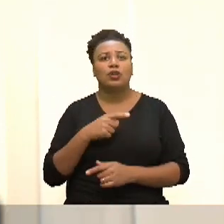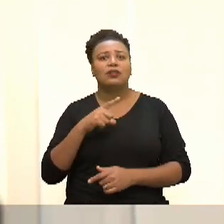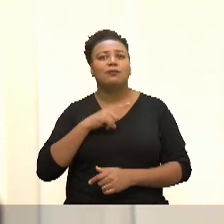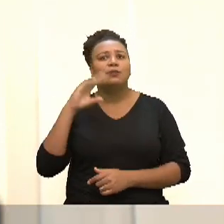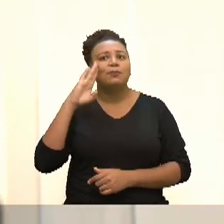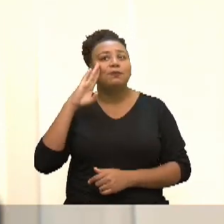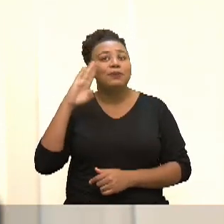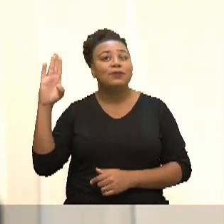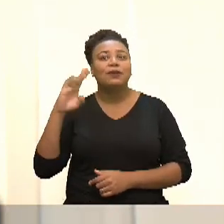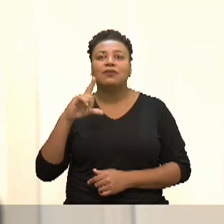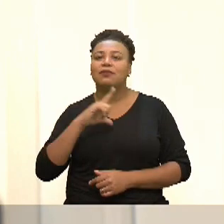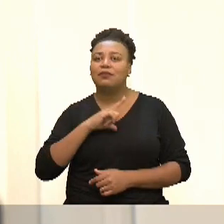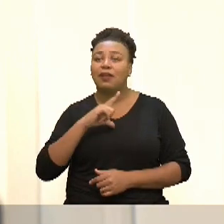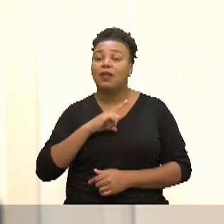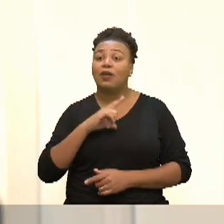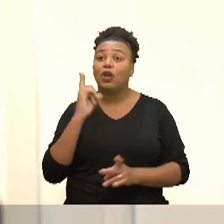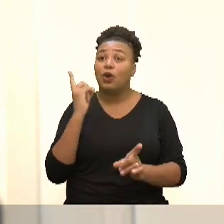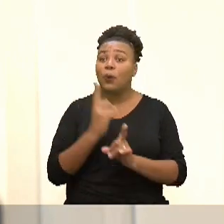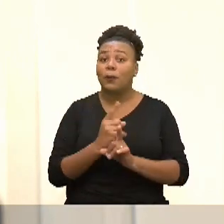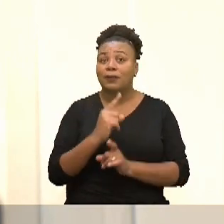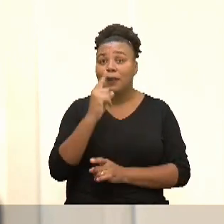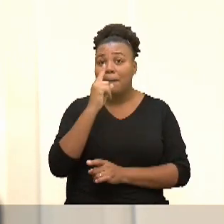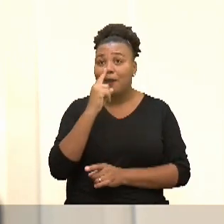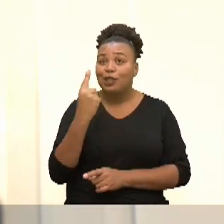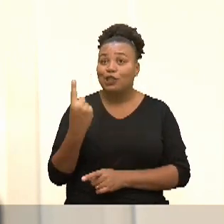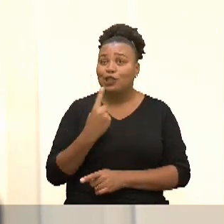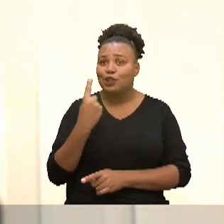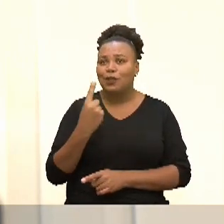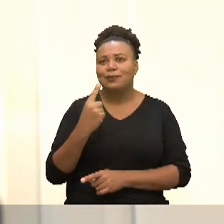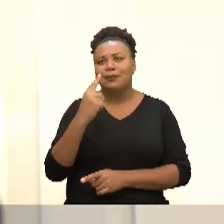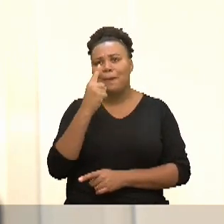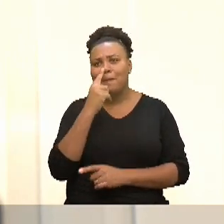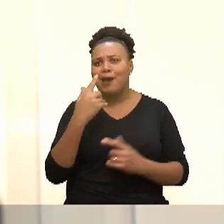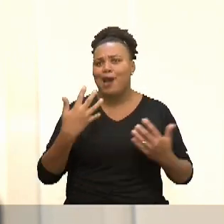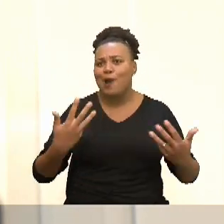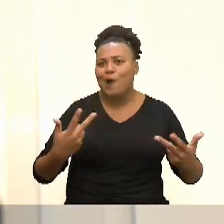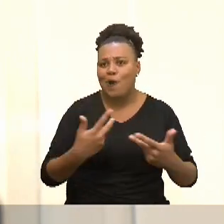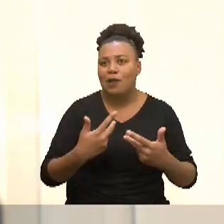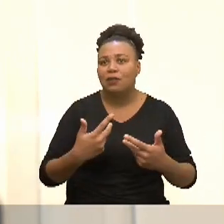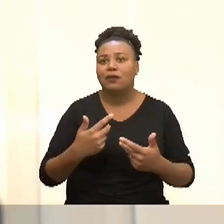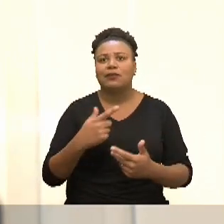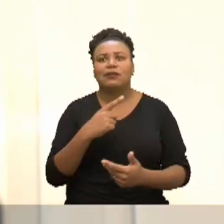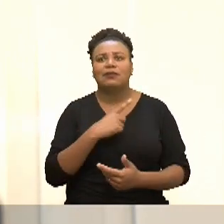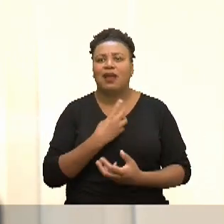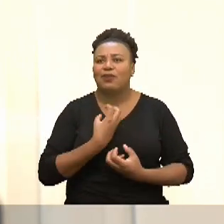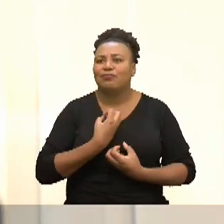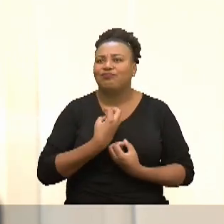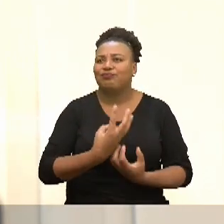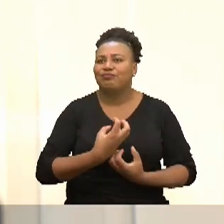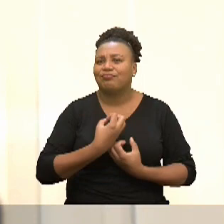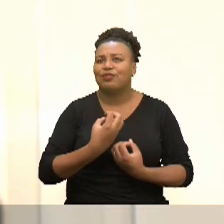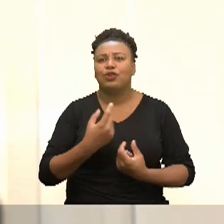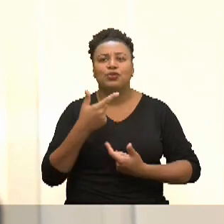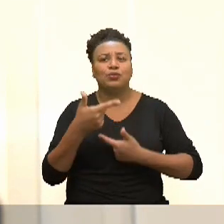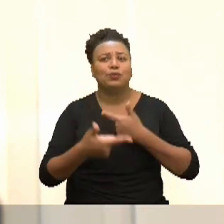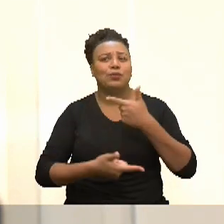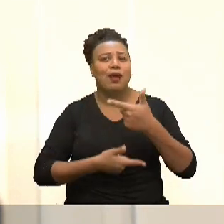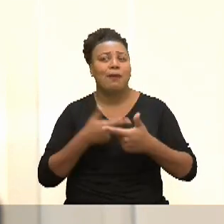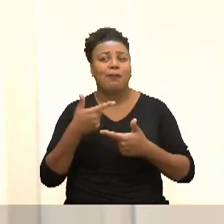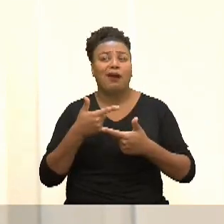quando a gente encontra uma mãe solo, quando a gente acolhe uma mãe solo, um depoimento de um trabalho